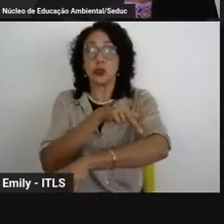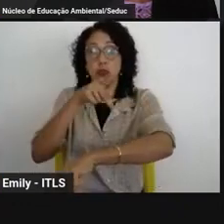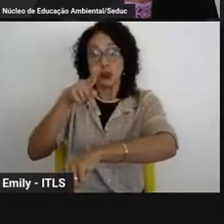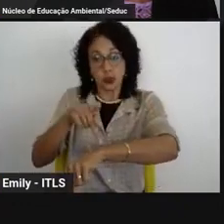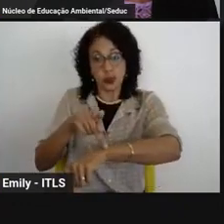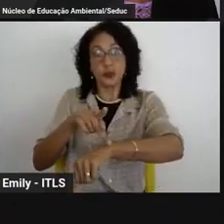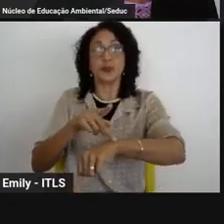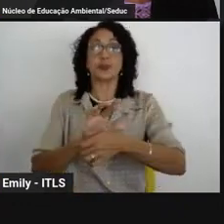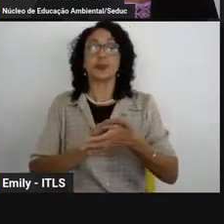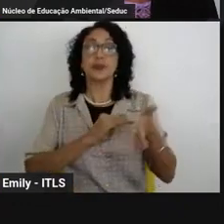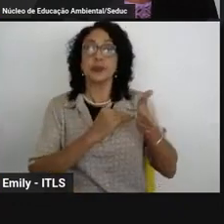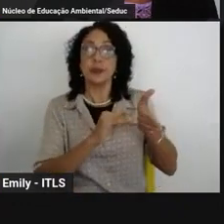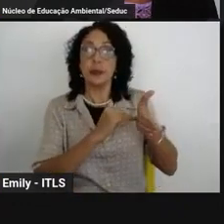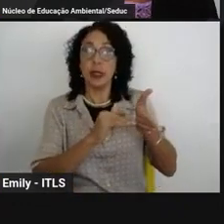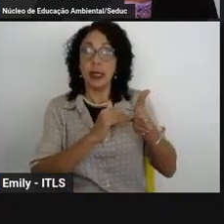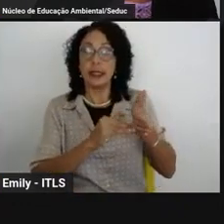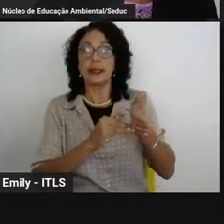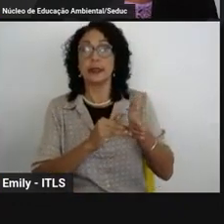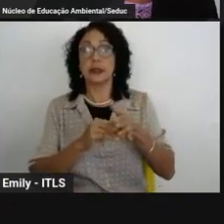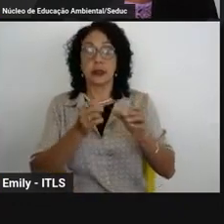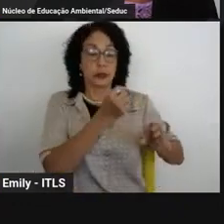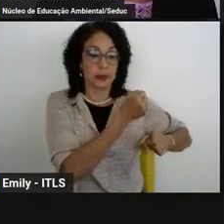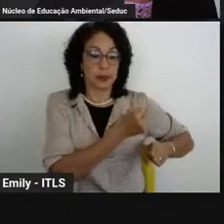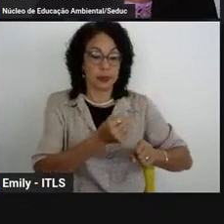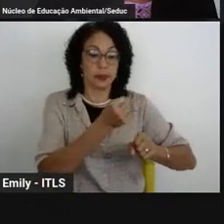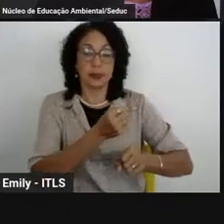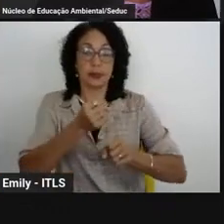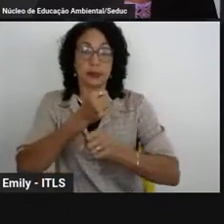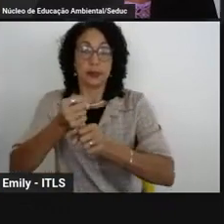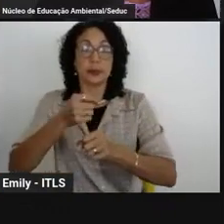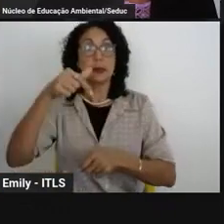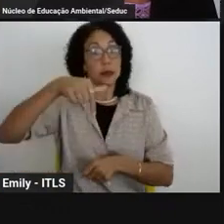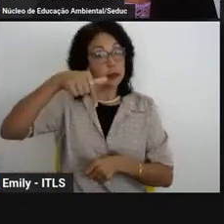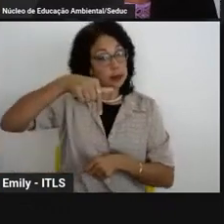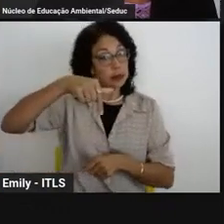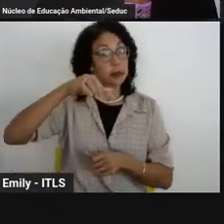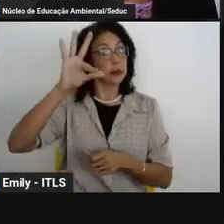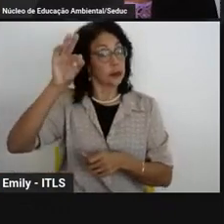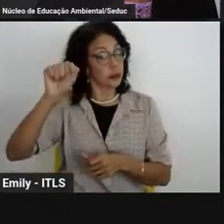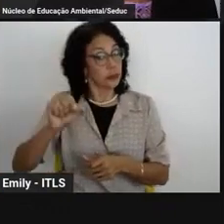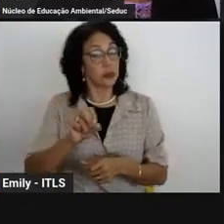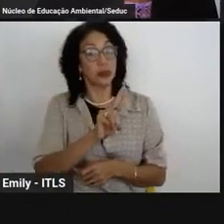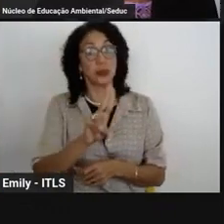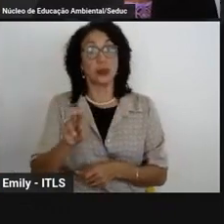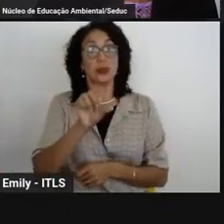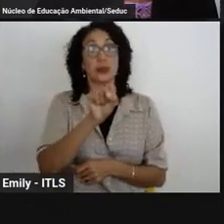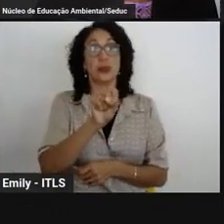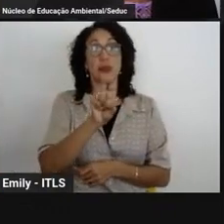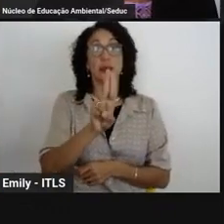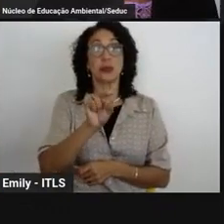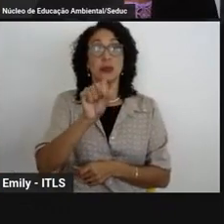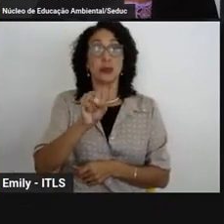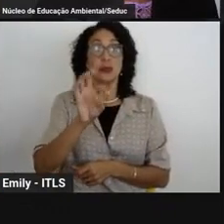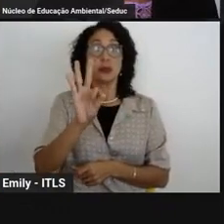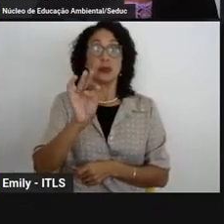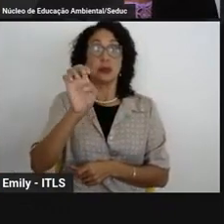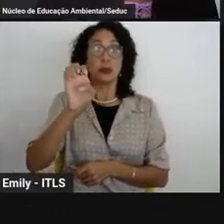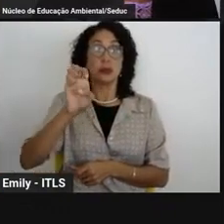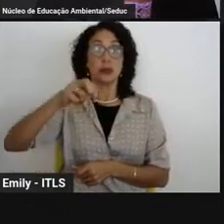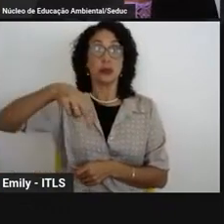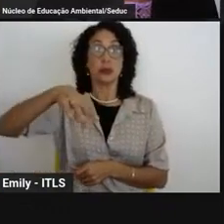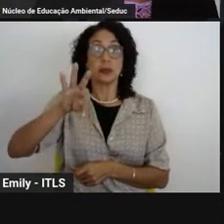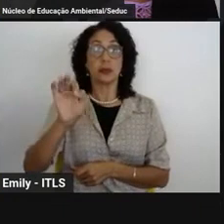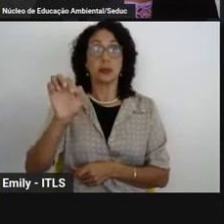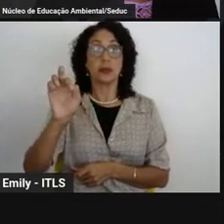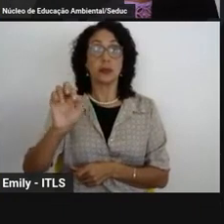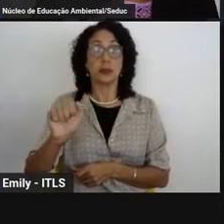de Serviços Públicos de Fernando Santana e com a sustentária uma empresa aqui da área